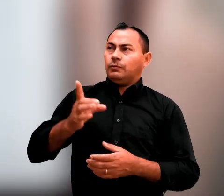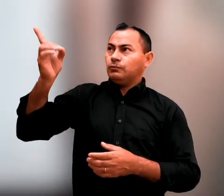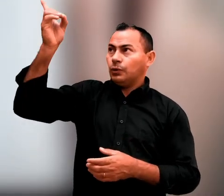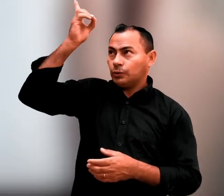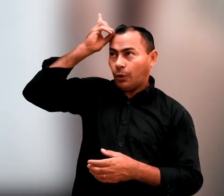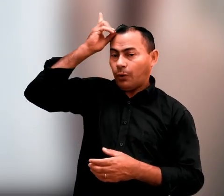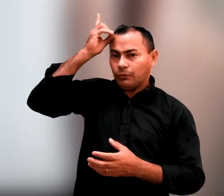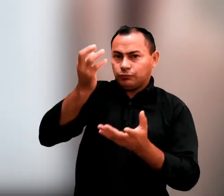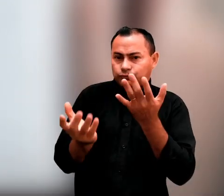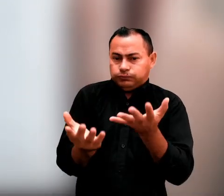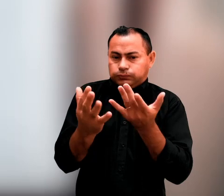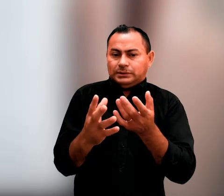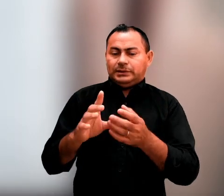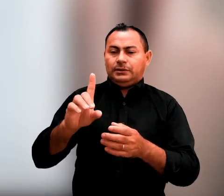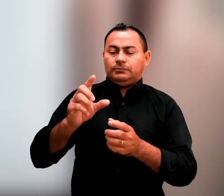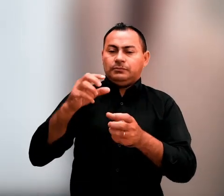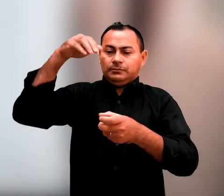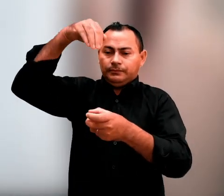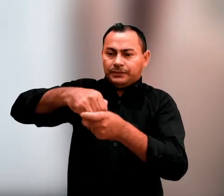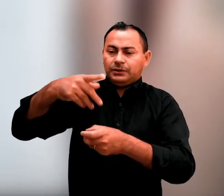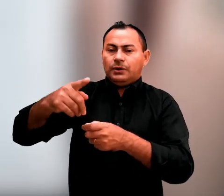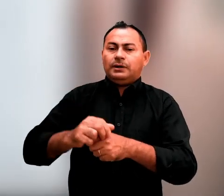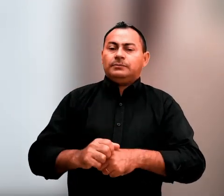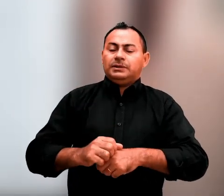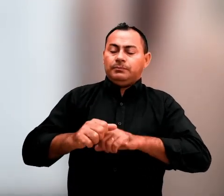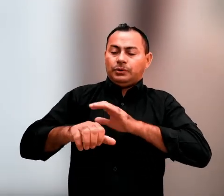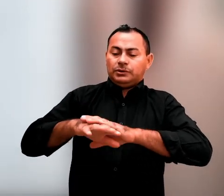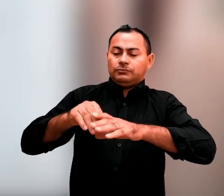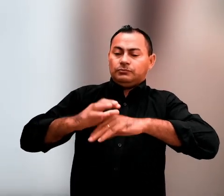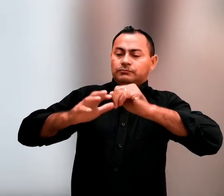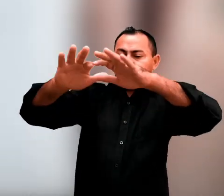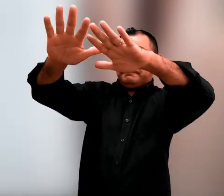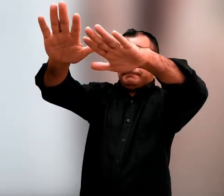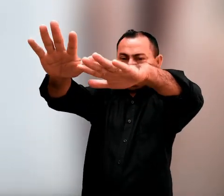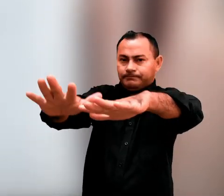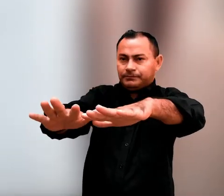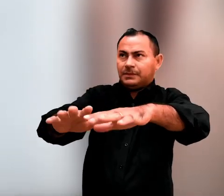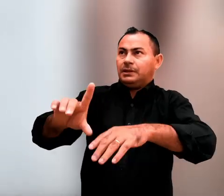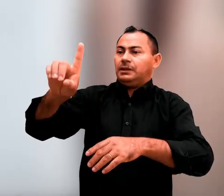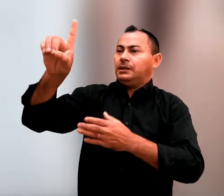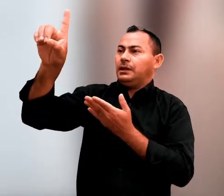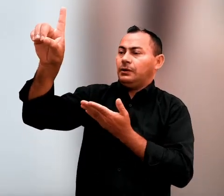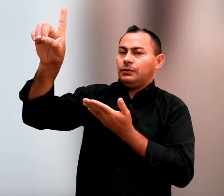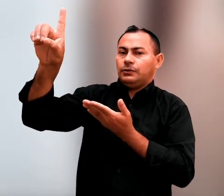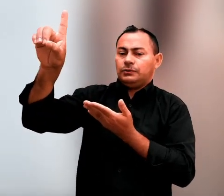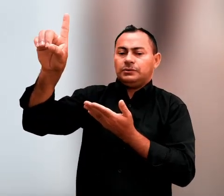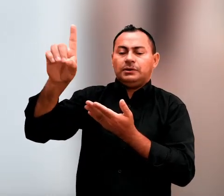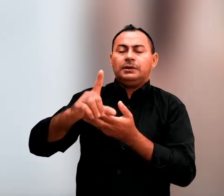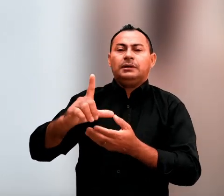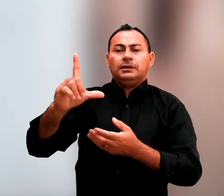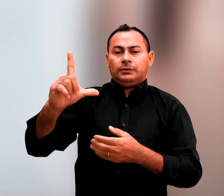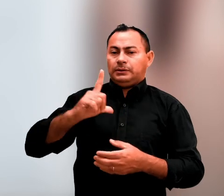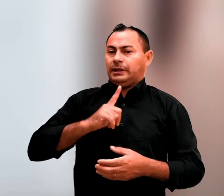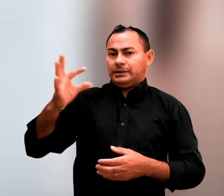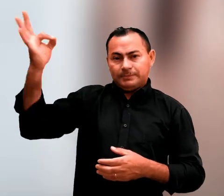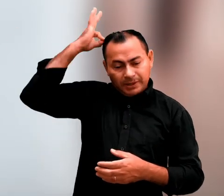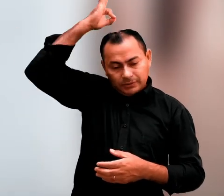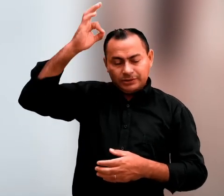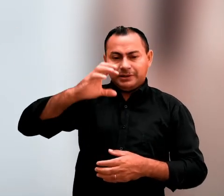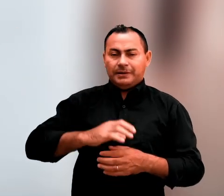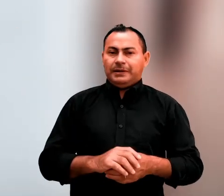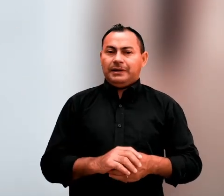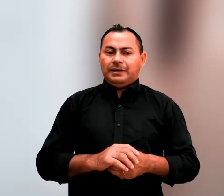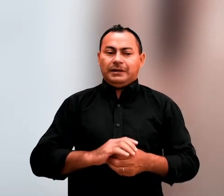do dom de Deus que está em você mediante a imposição das minhas mãos, pois Deus não nos deu espírito de covardia,